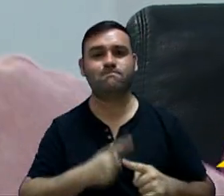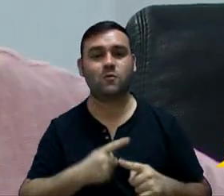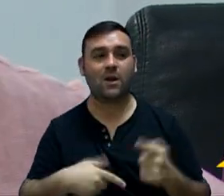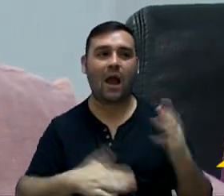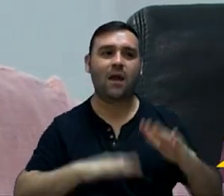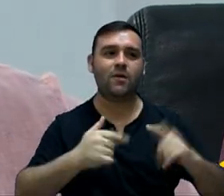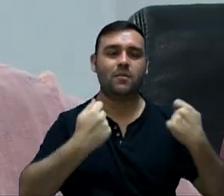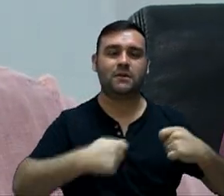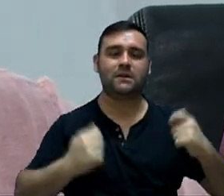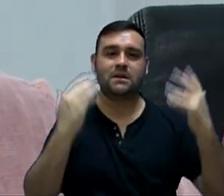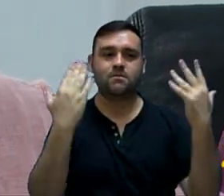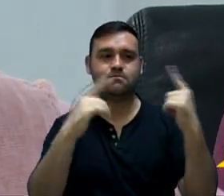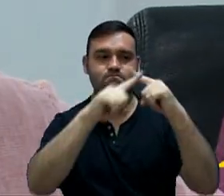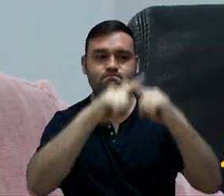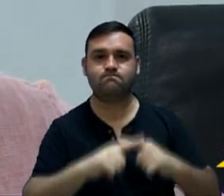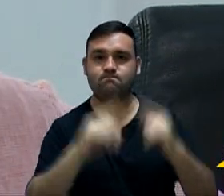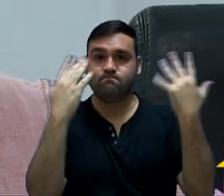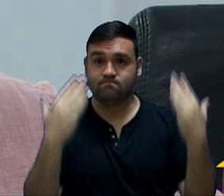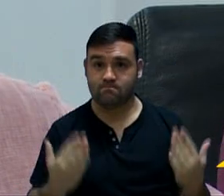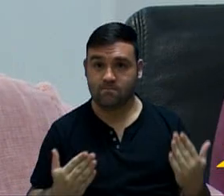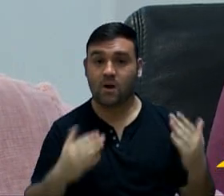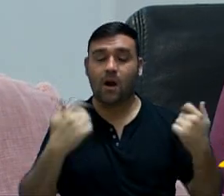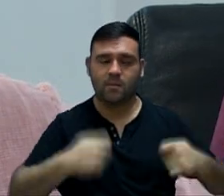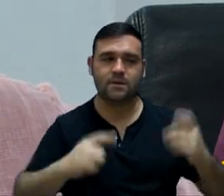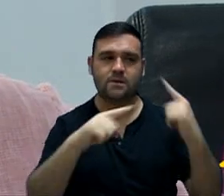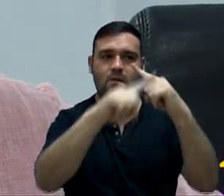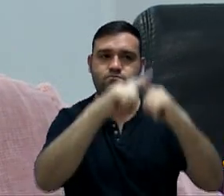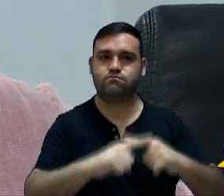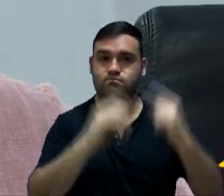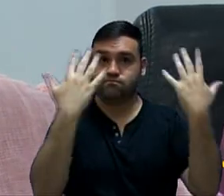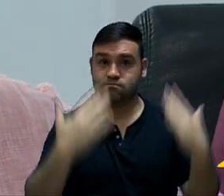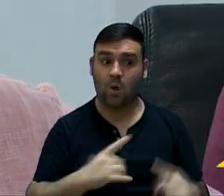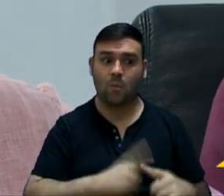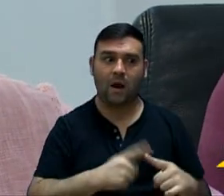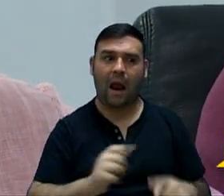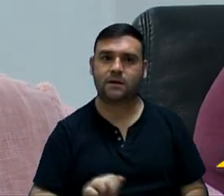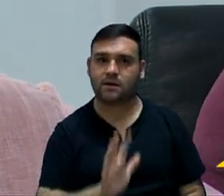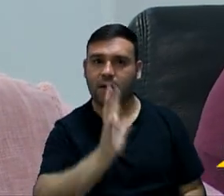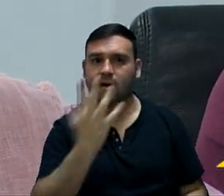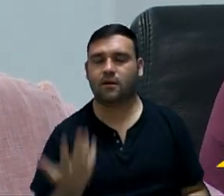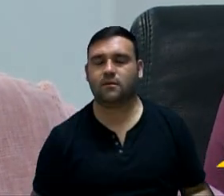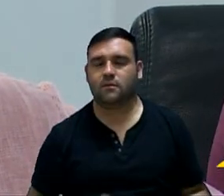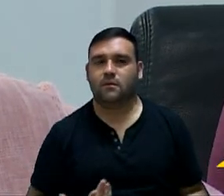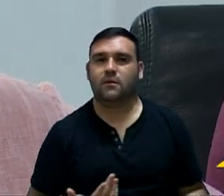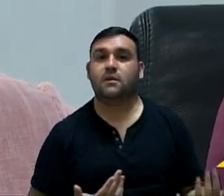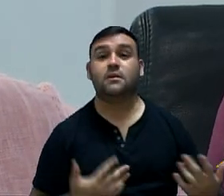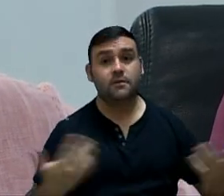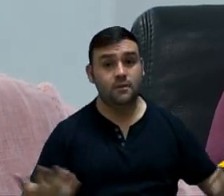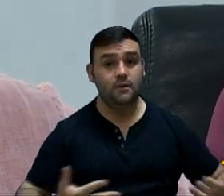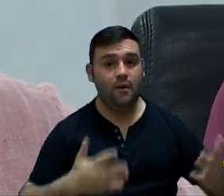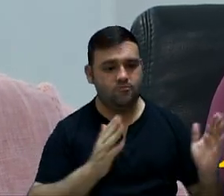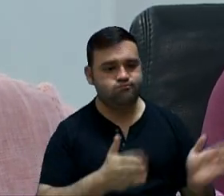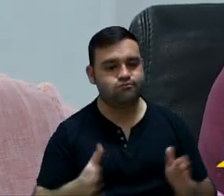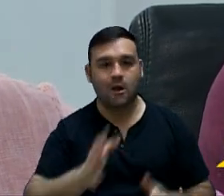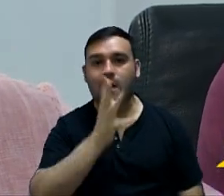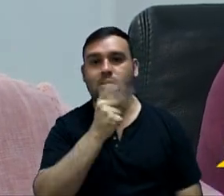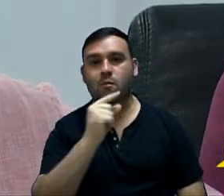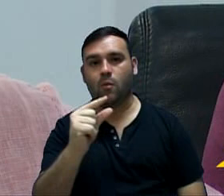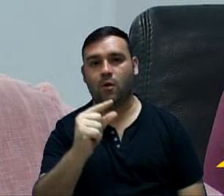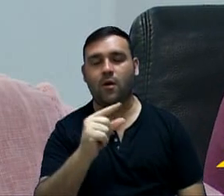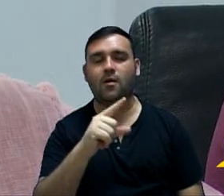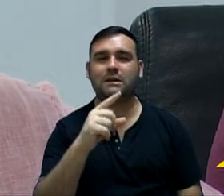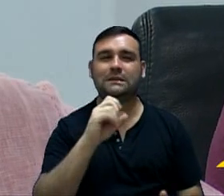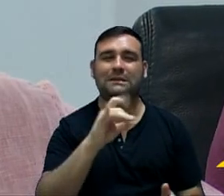licitação, a maioria das vezes precisa fazer uma licitação, porque o valor é alto. Então, ele é um processo demorado.